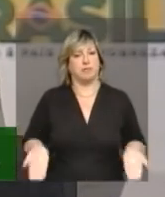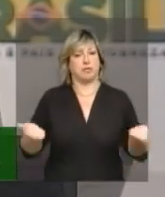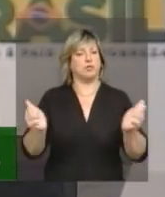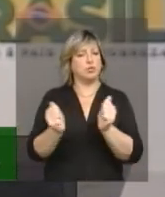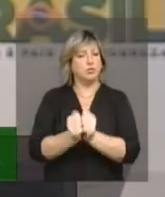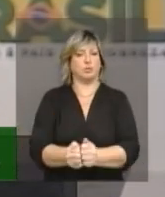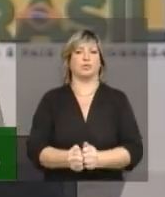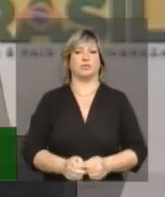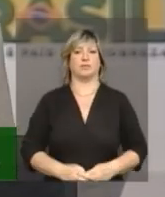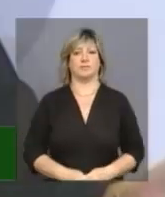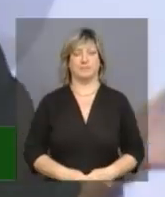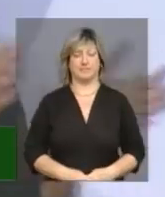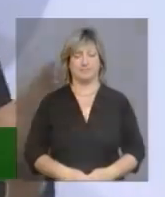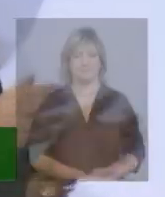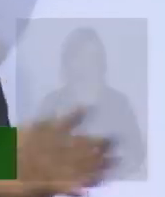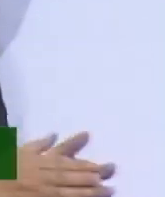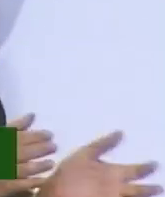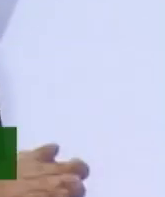juntos.